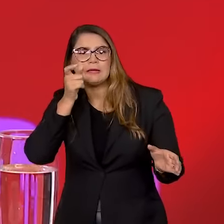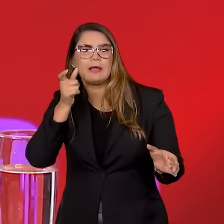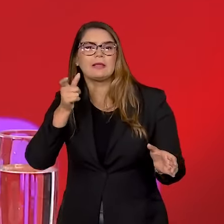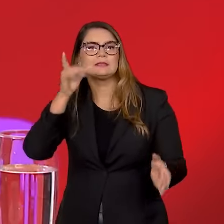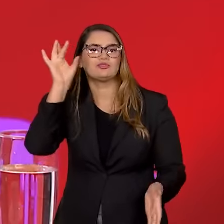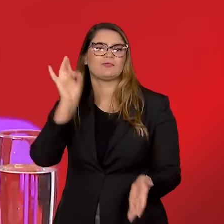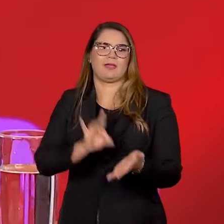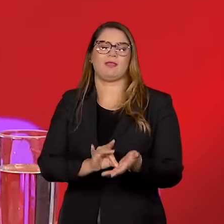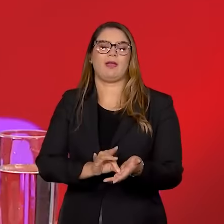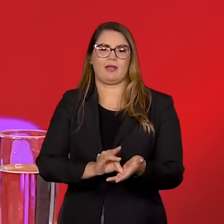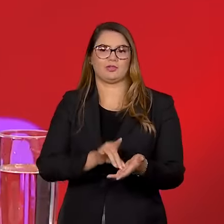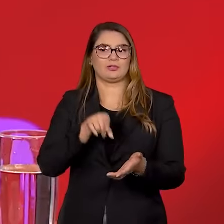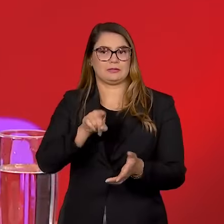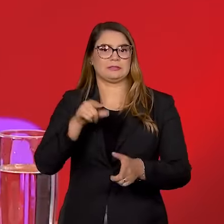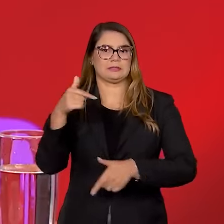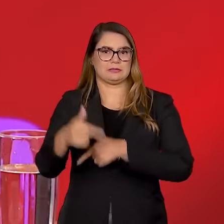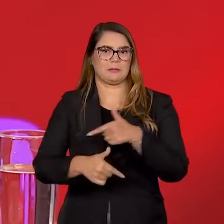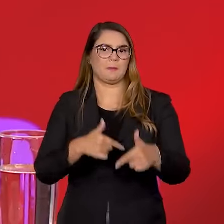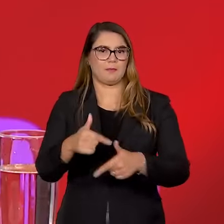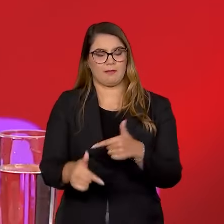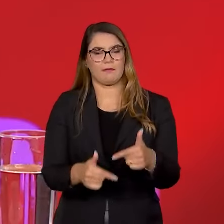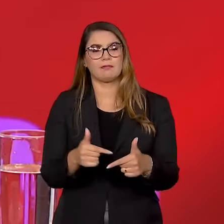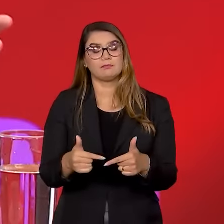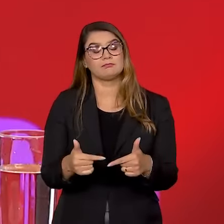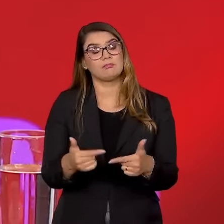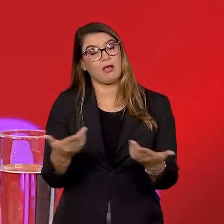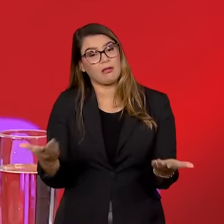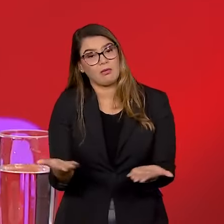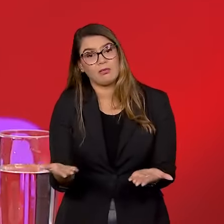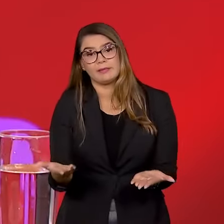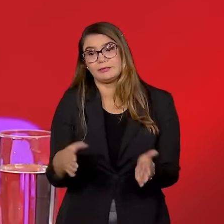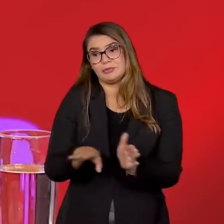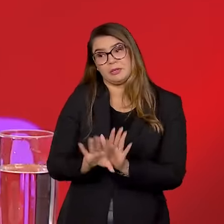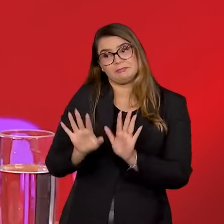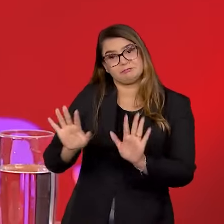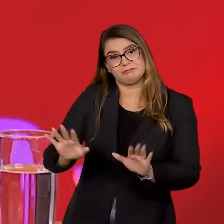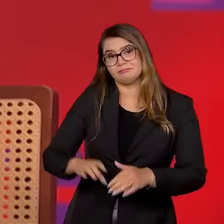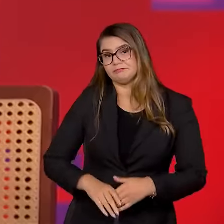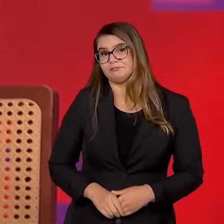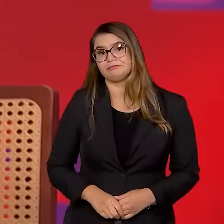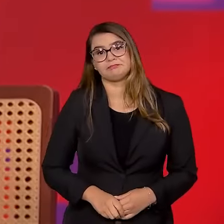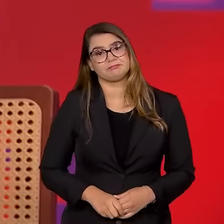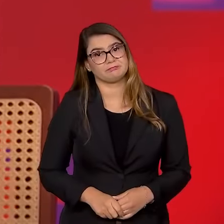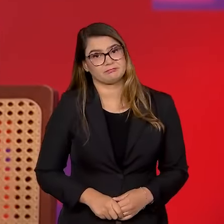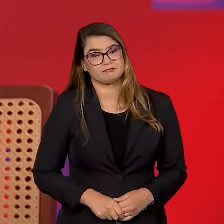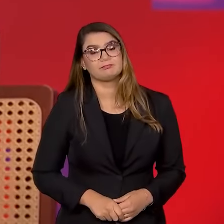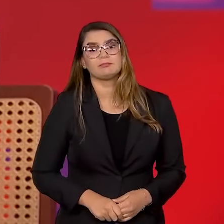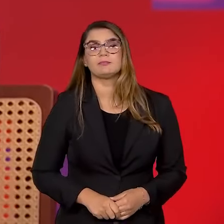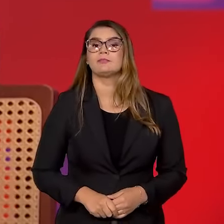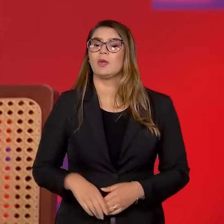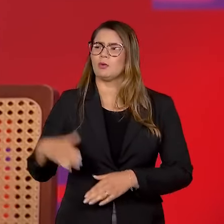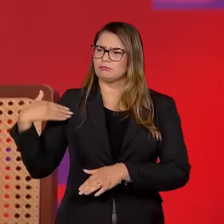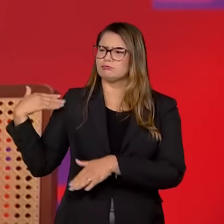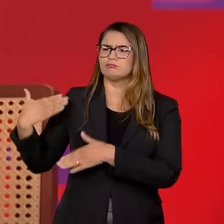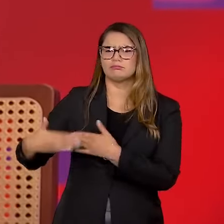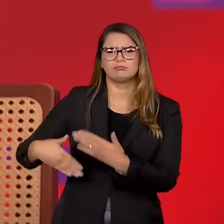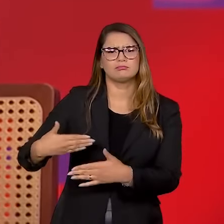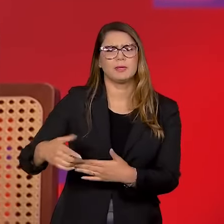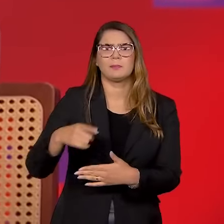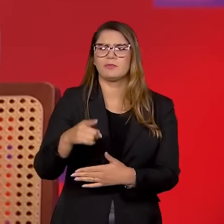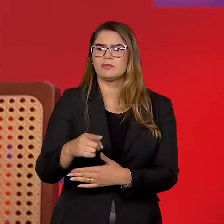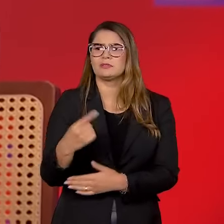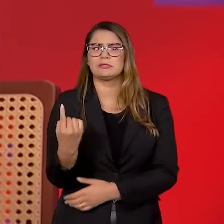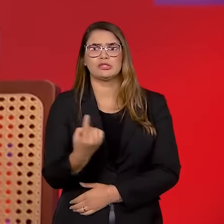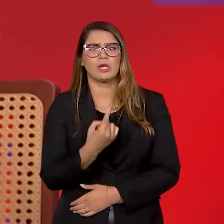legítimos dessa operação e chegamos onde chegamos, infelizmente, né? Agora, durante um bom momento, vocês ficaram pregando no